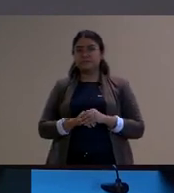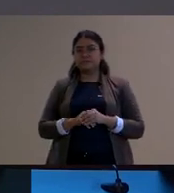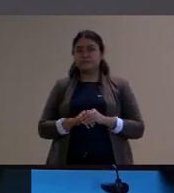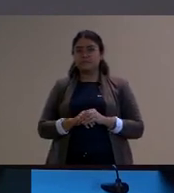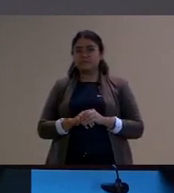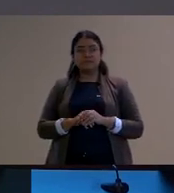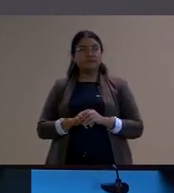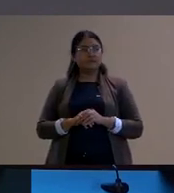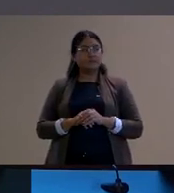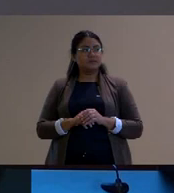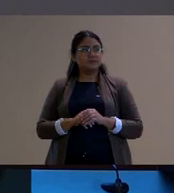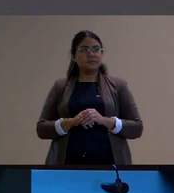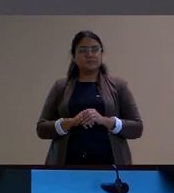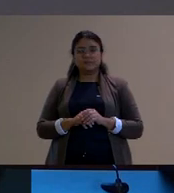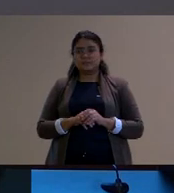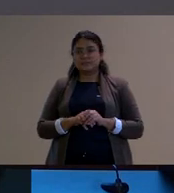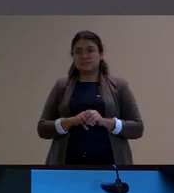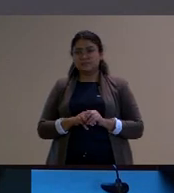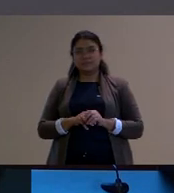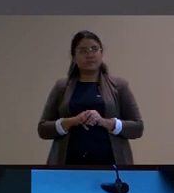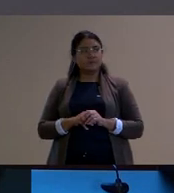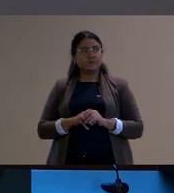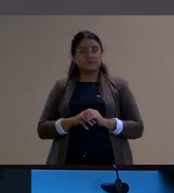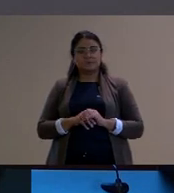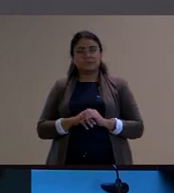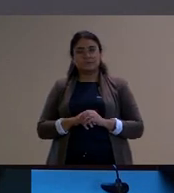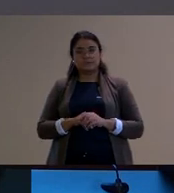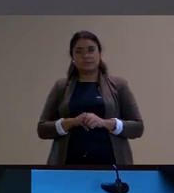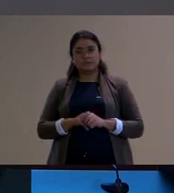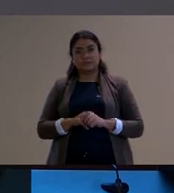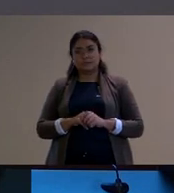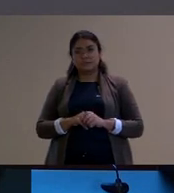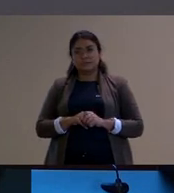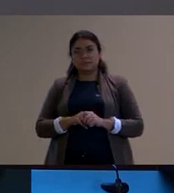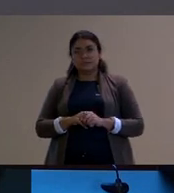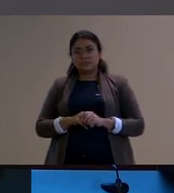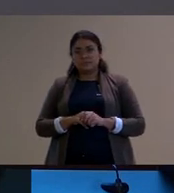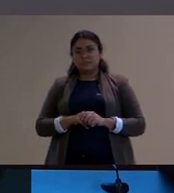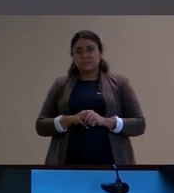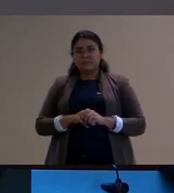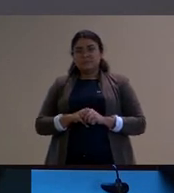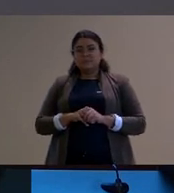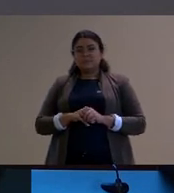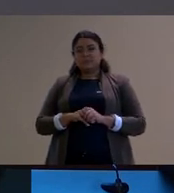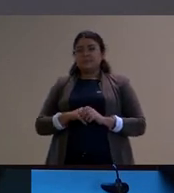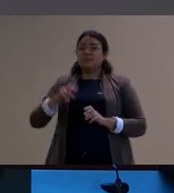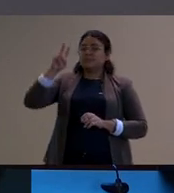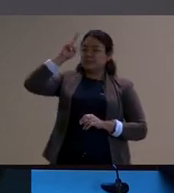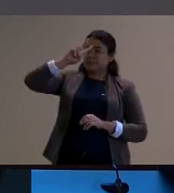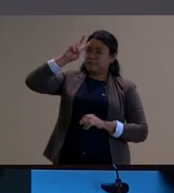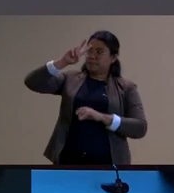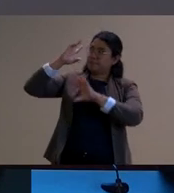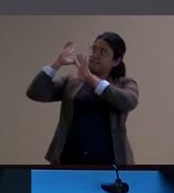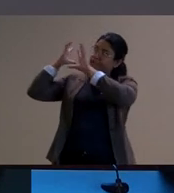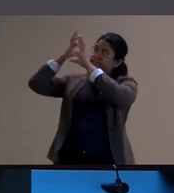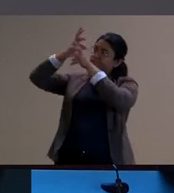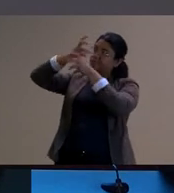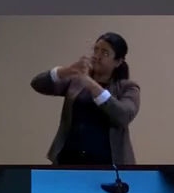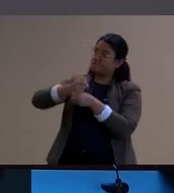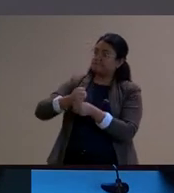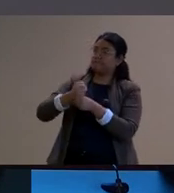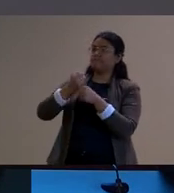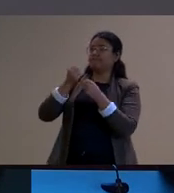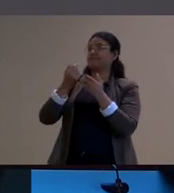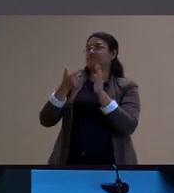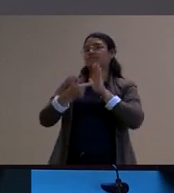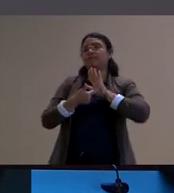bom então essa rememoração que ele faz revela uma preocupação